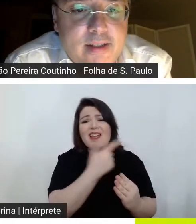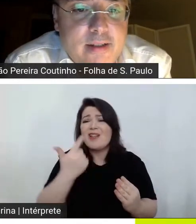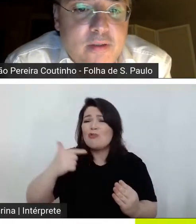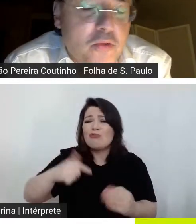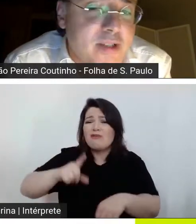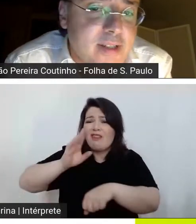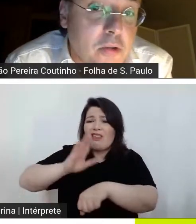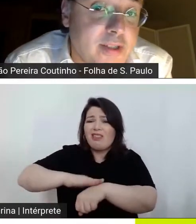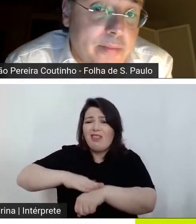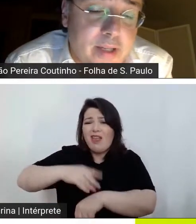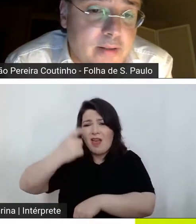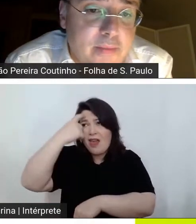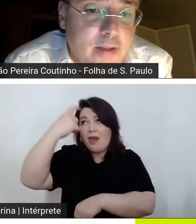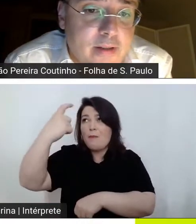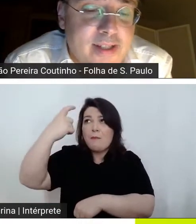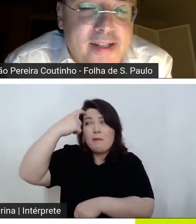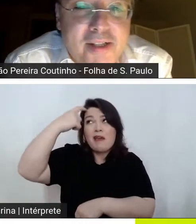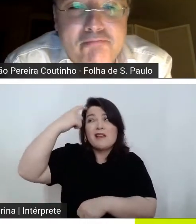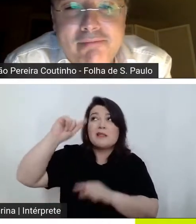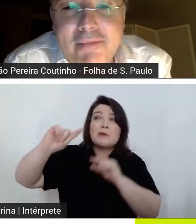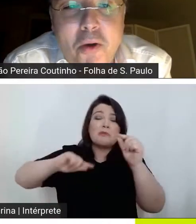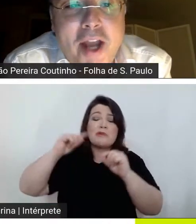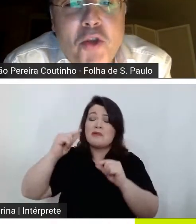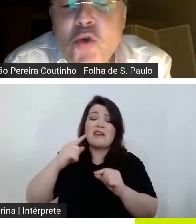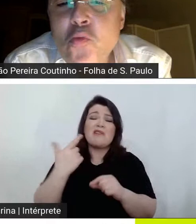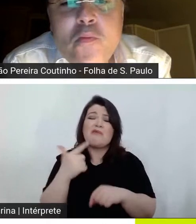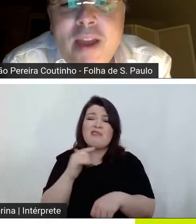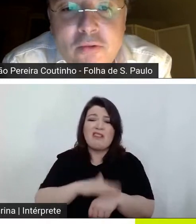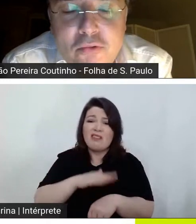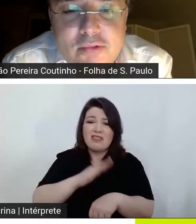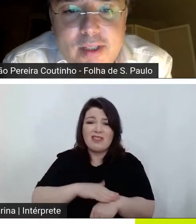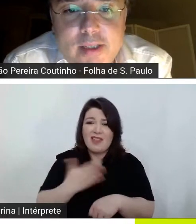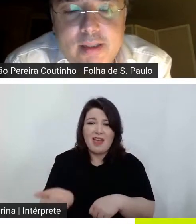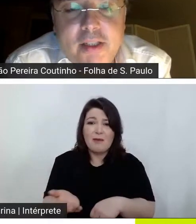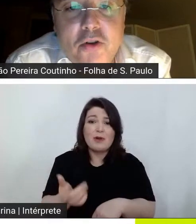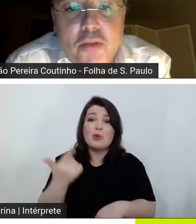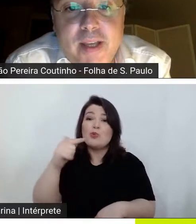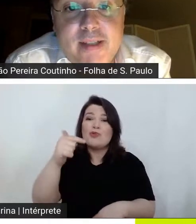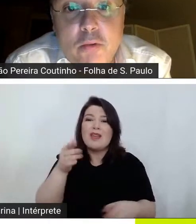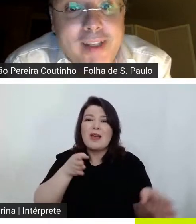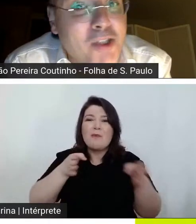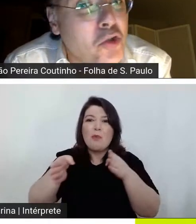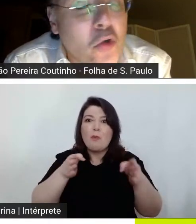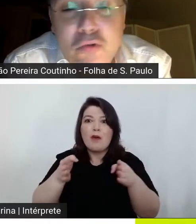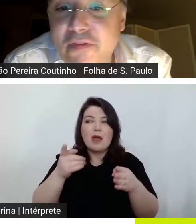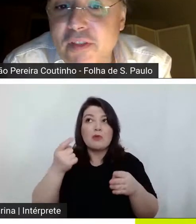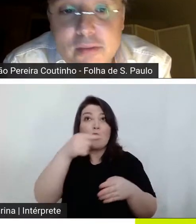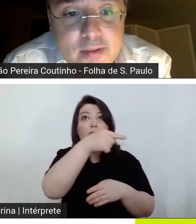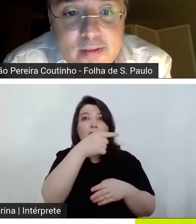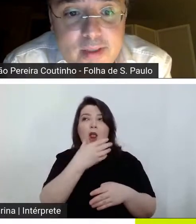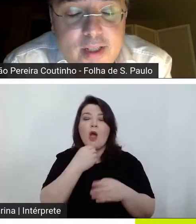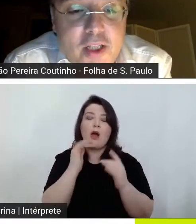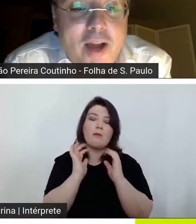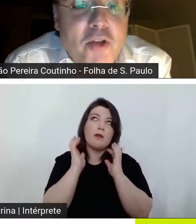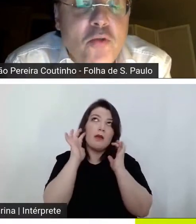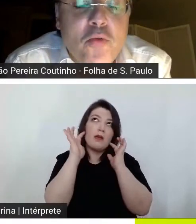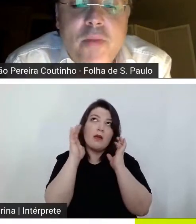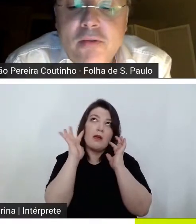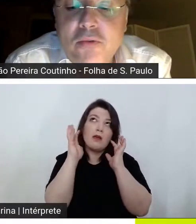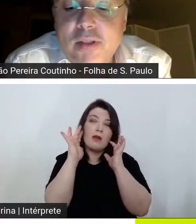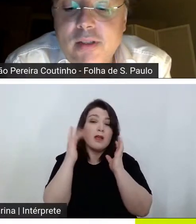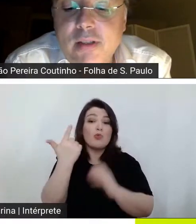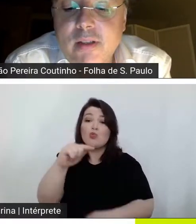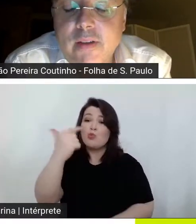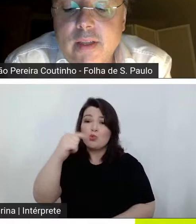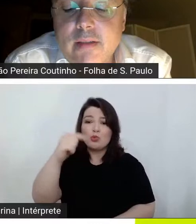conhecer ou saber ou seja não há nenhum momento de introspeção em todo o filme não há nenhum